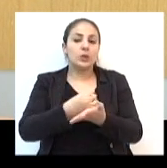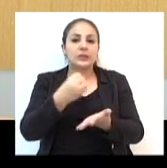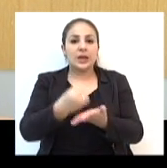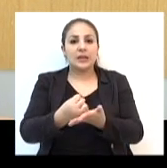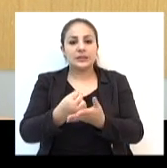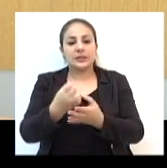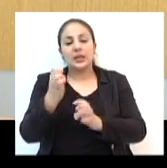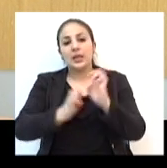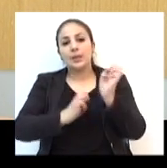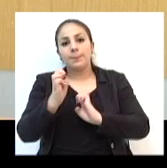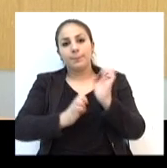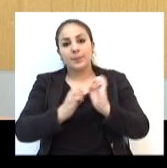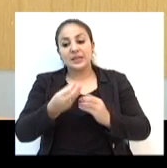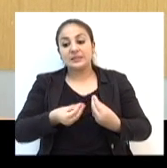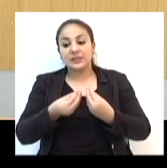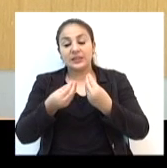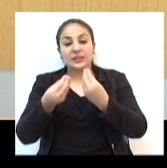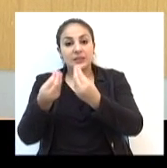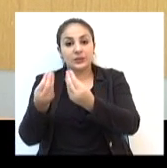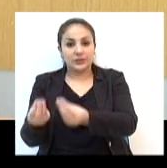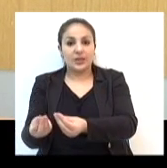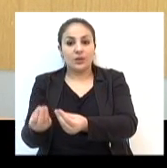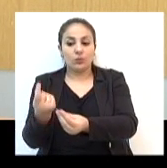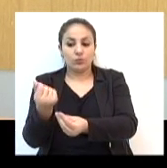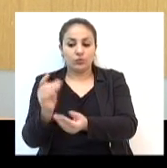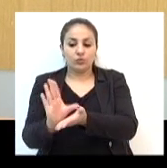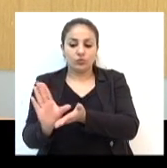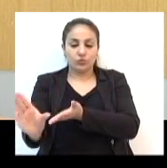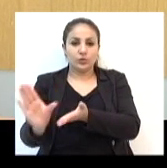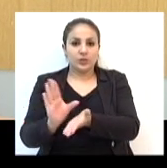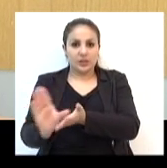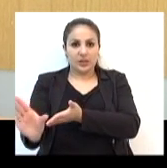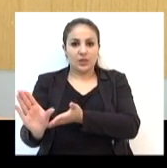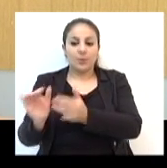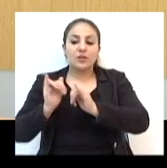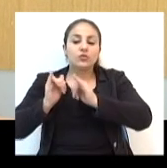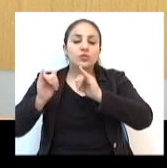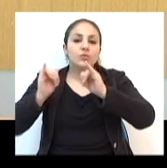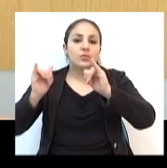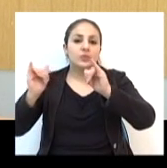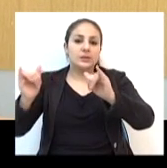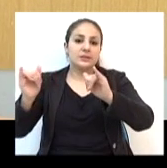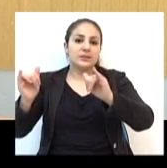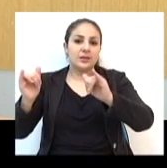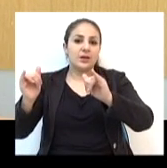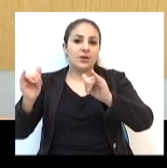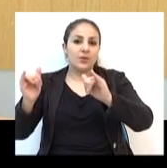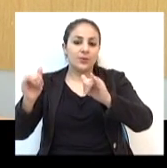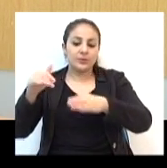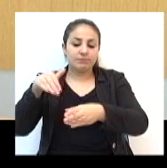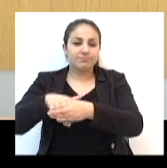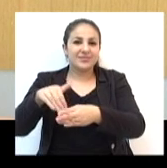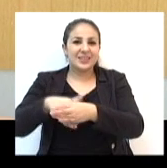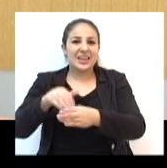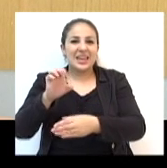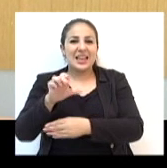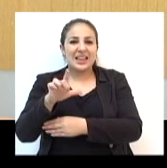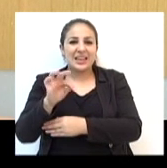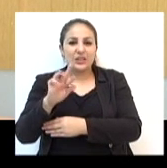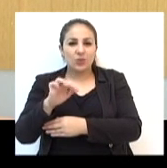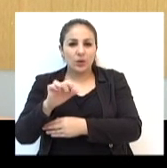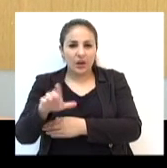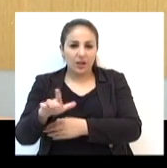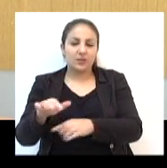feito doações durante campanha eleitoral. O projeto é do vereador Rui Lorezato e nasceu após os debates